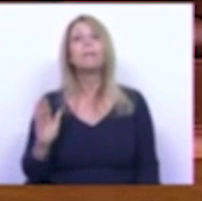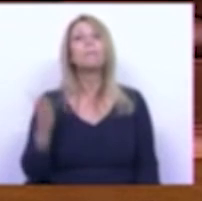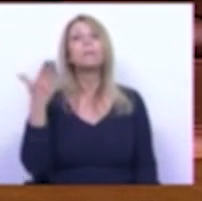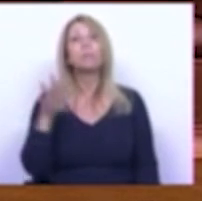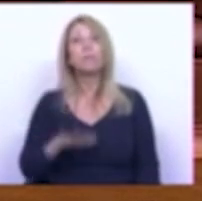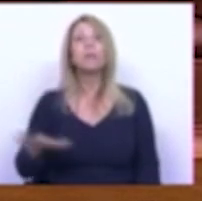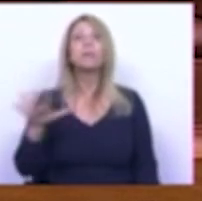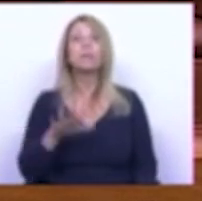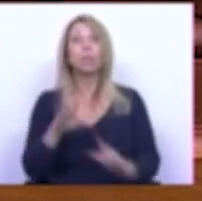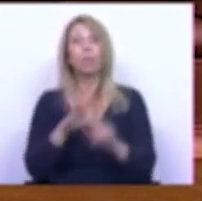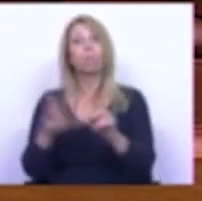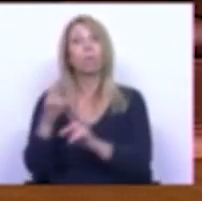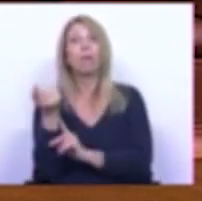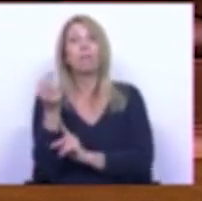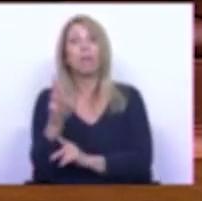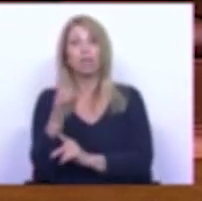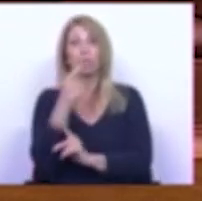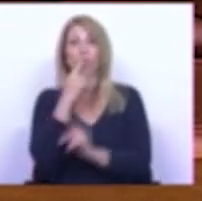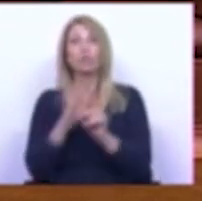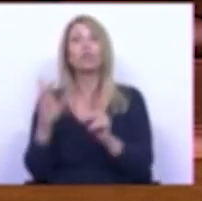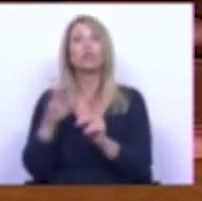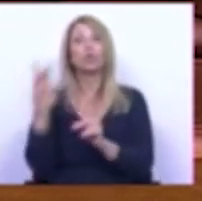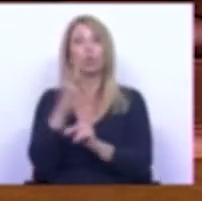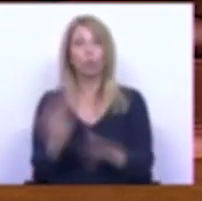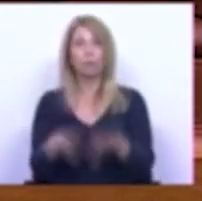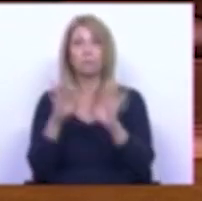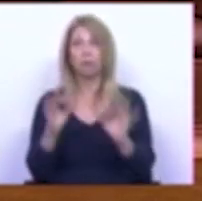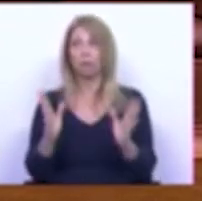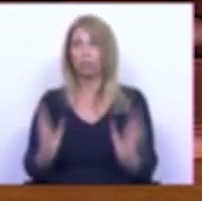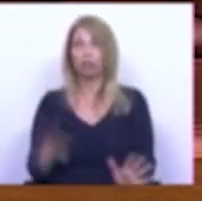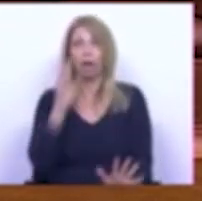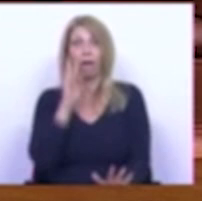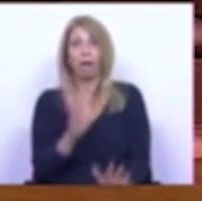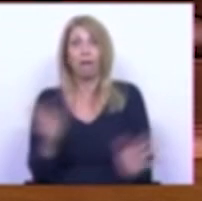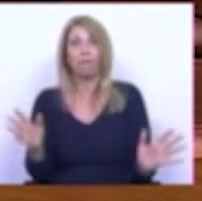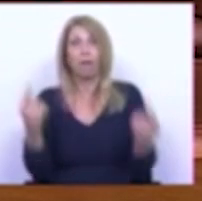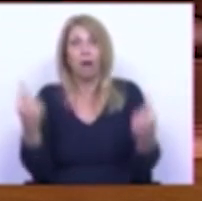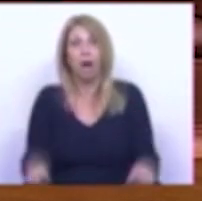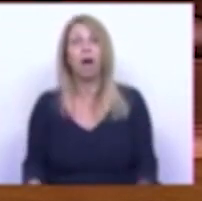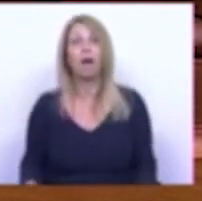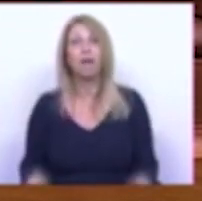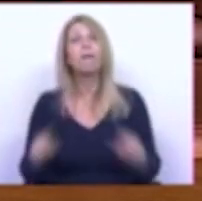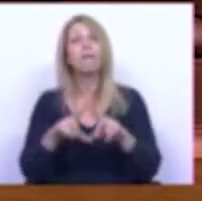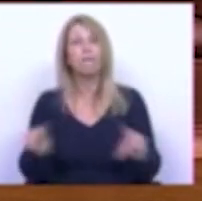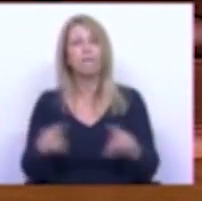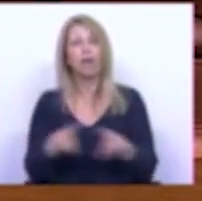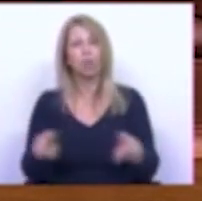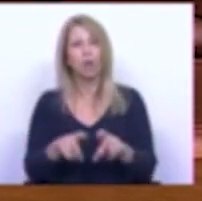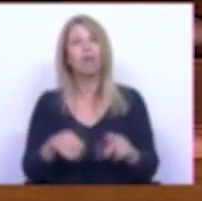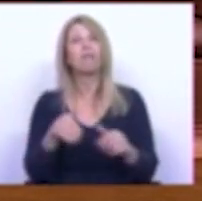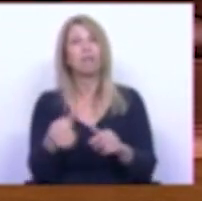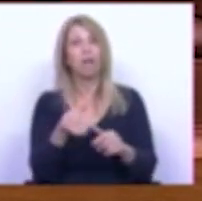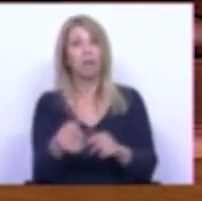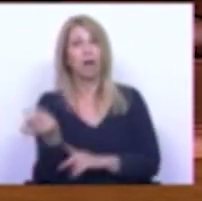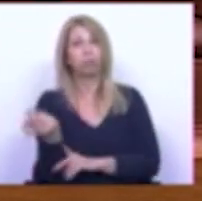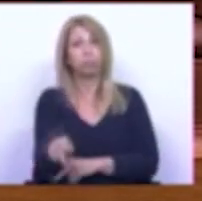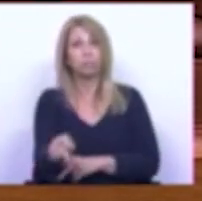cenário de subida das taxas de juros como o que já estamos a viver e cuja fatura irá aparecer como estrondo ao